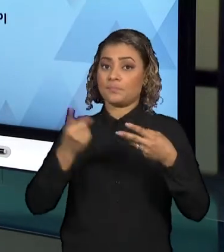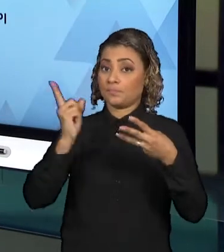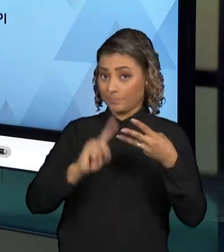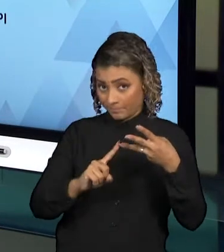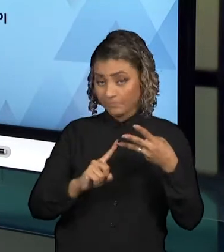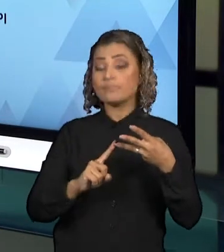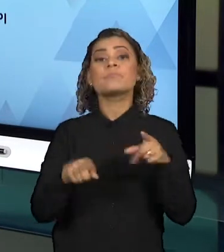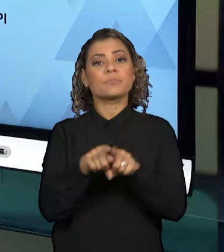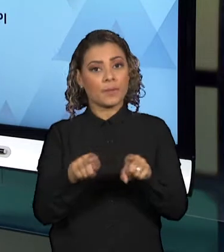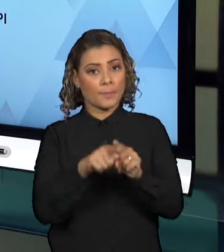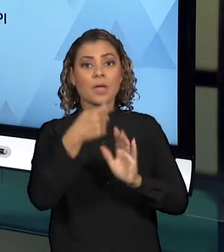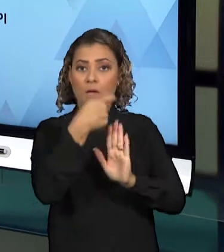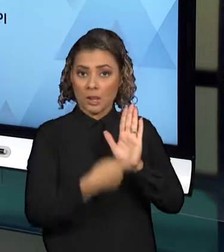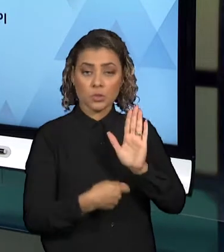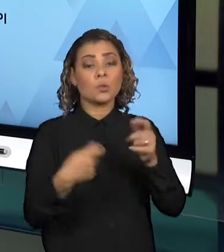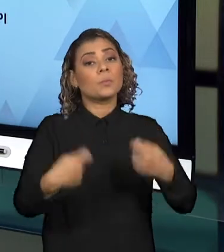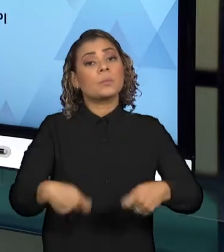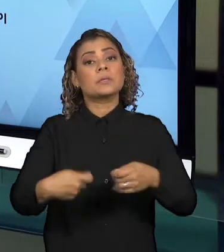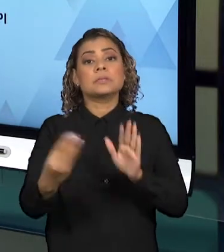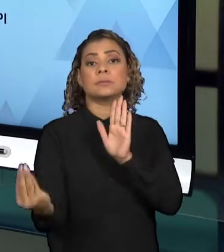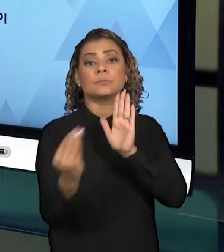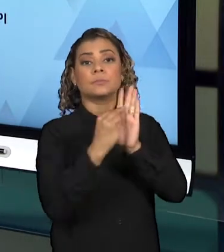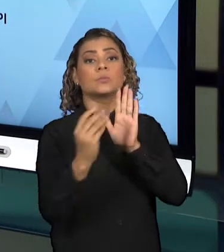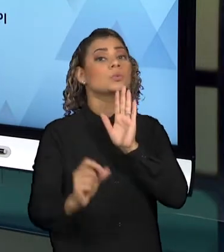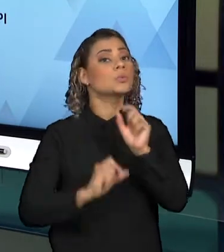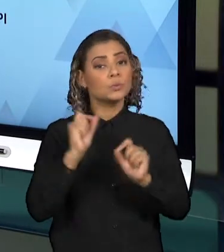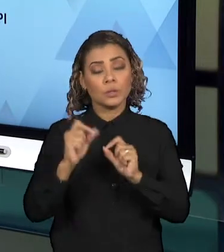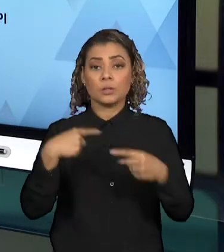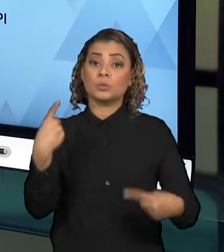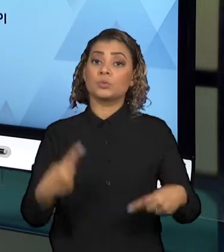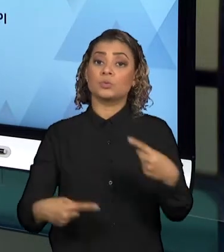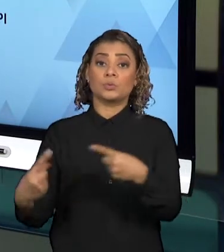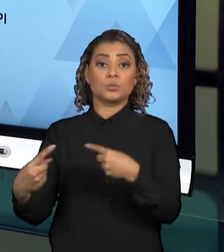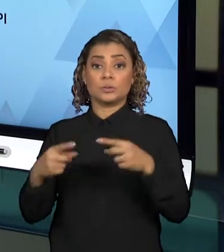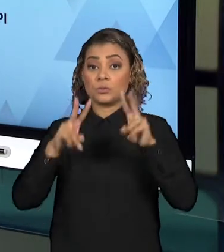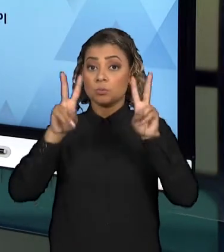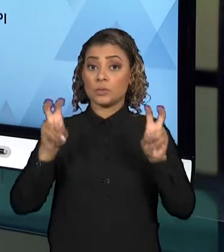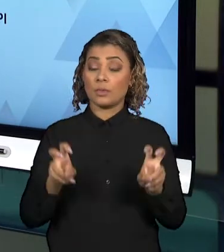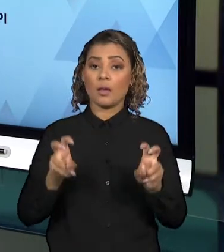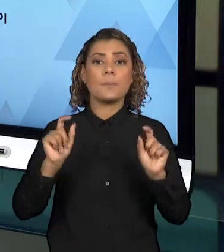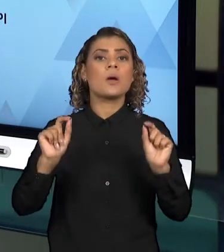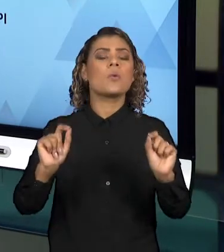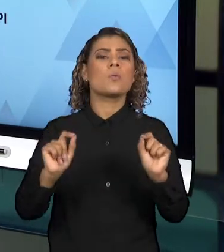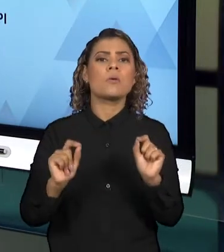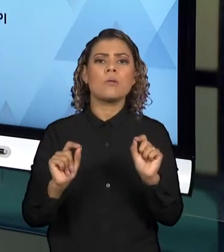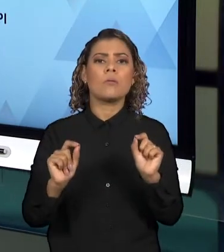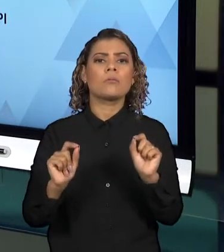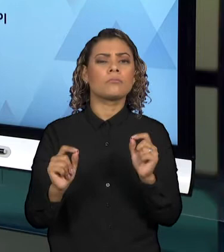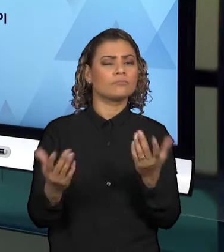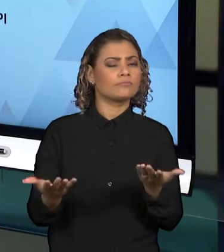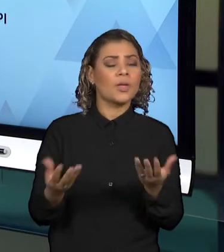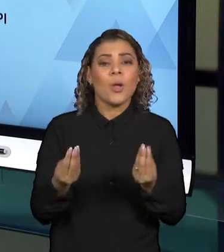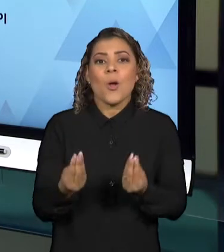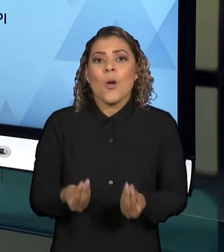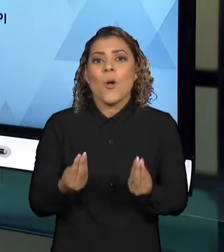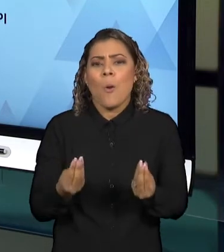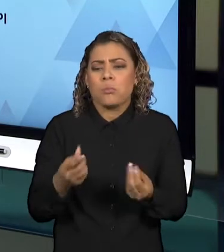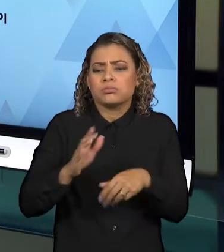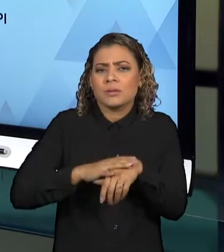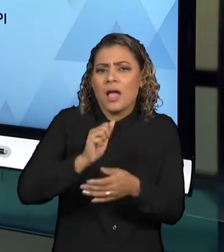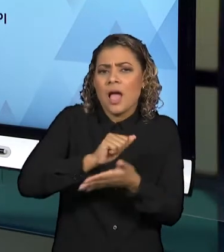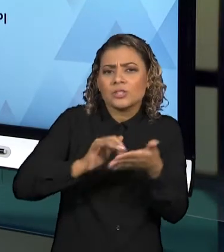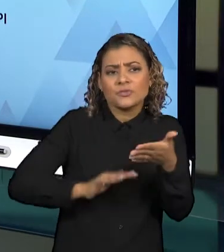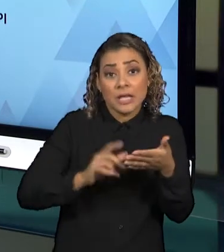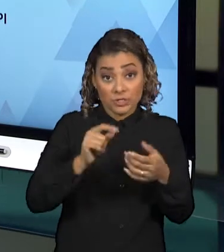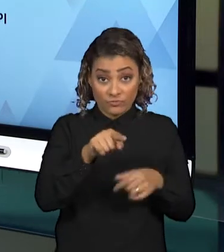também precisa contemplar uma discussão a respeito de como essa atividade de